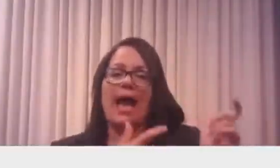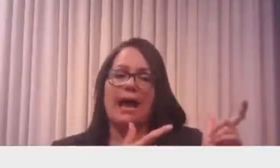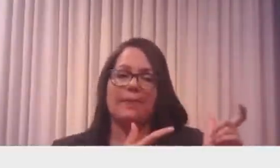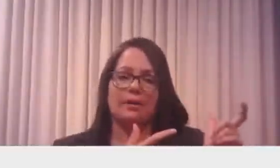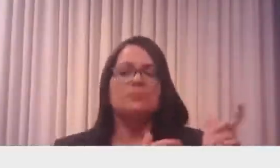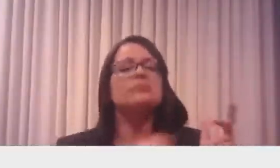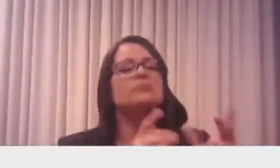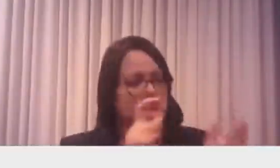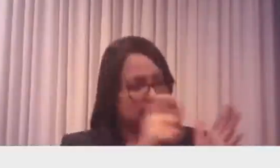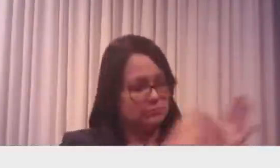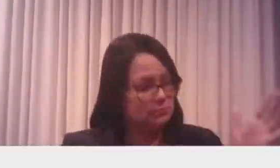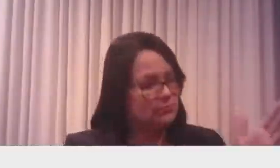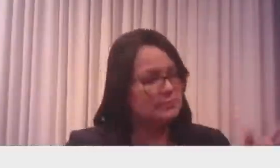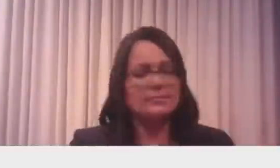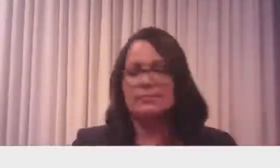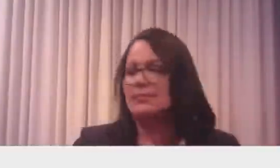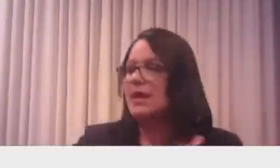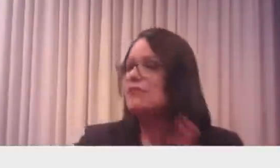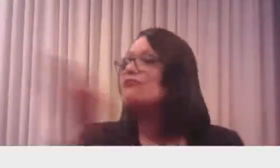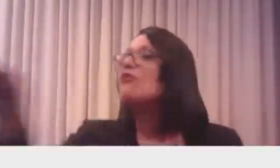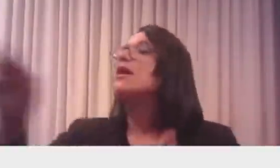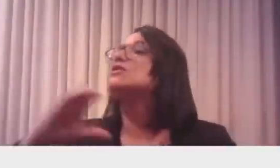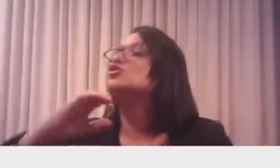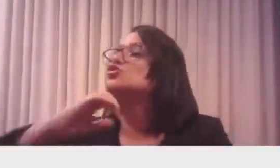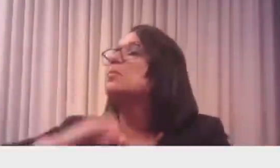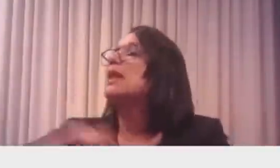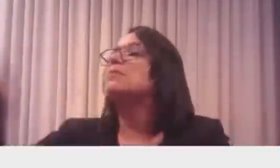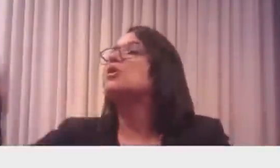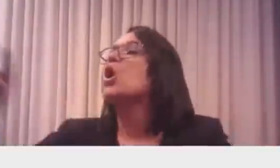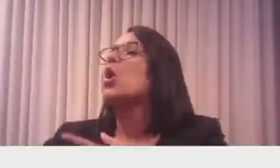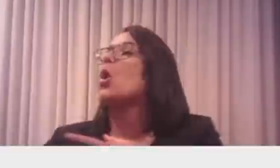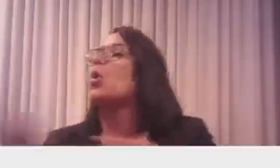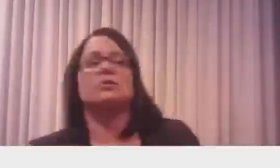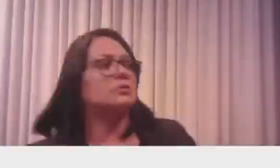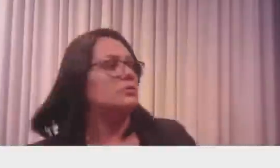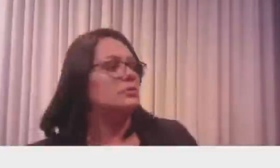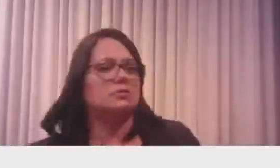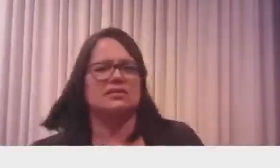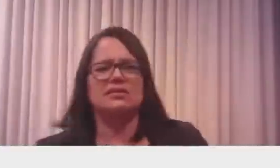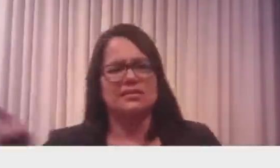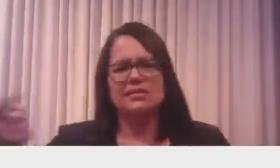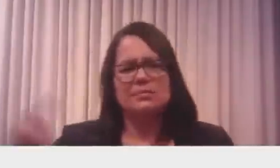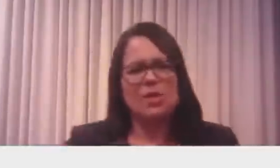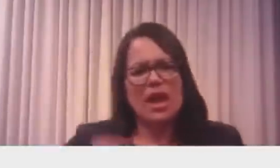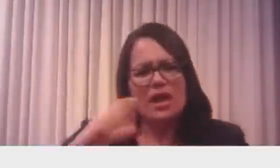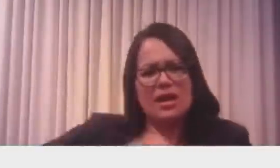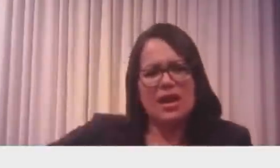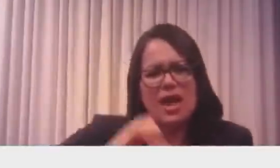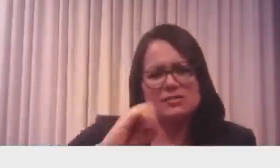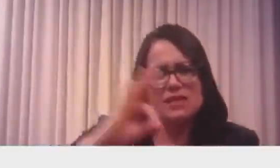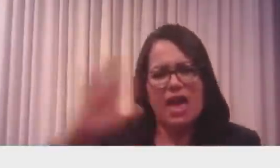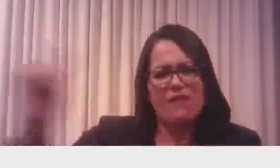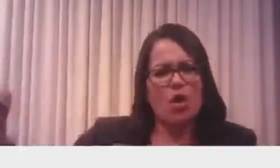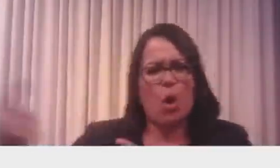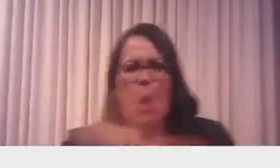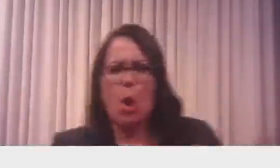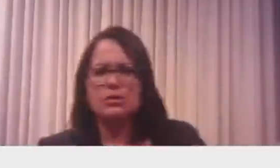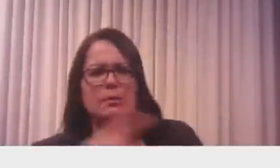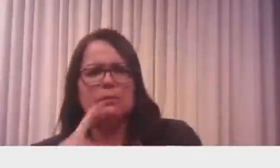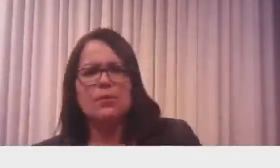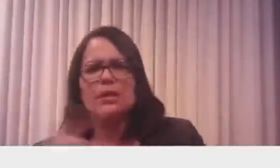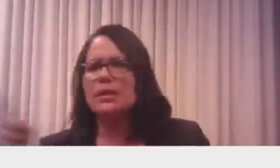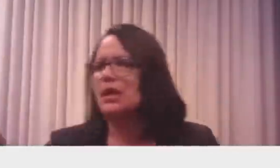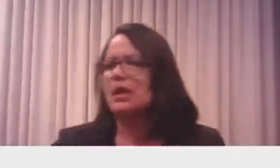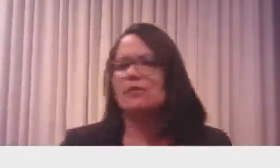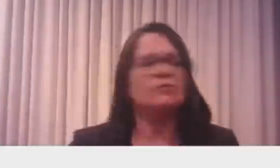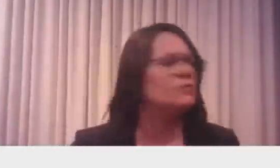foi dado uma eliminada, contra isenção de IPI. O que o Supremo tem a ver com isso? Alguns lá de dentro até falaram, tem outras